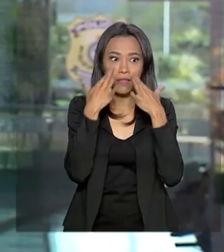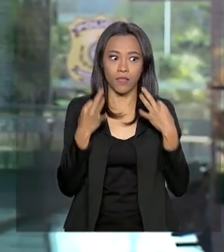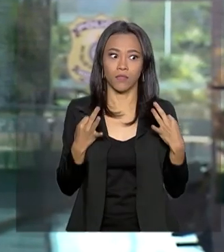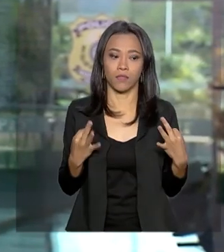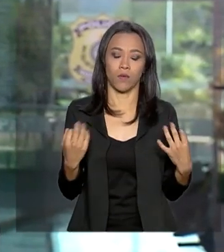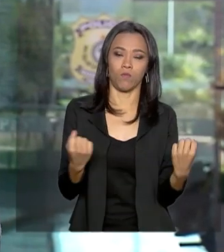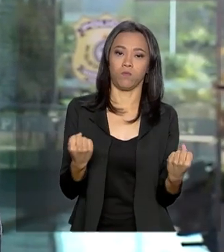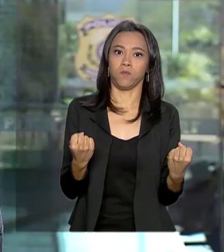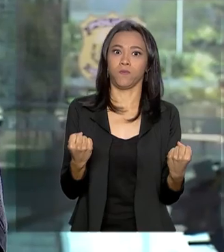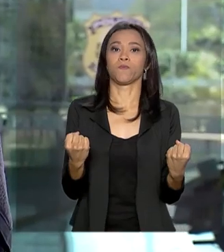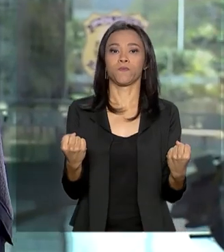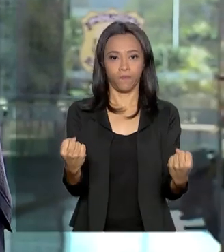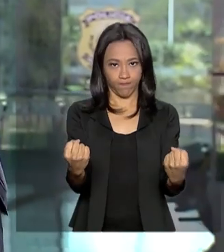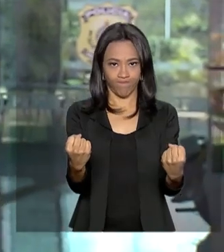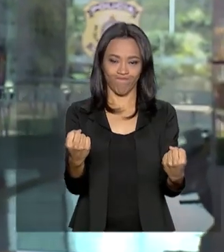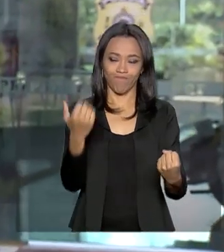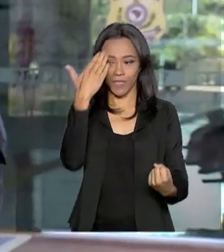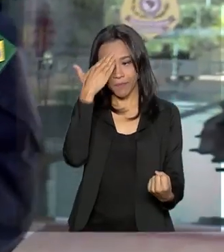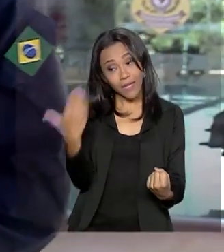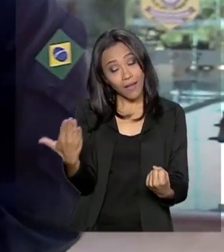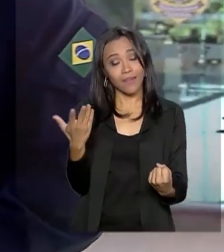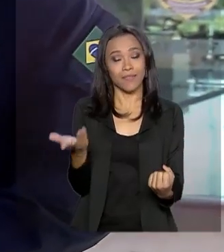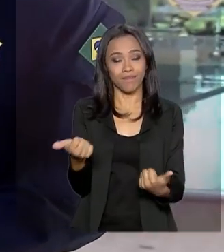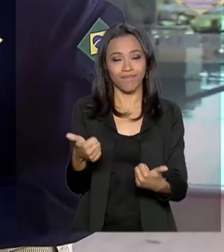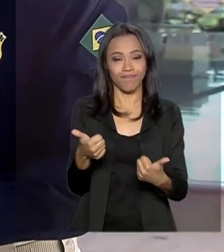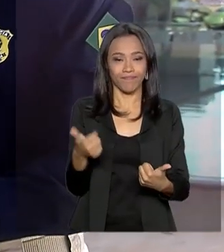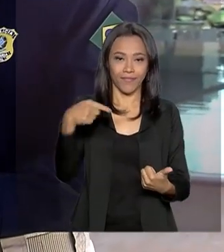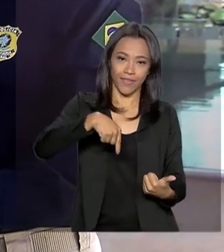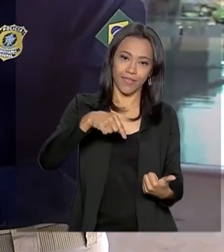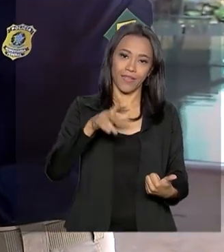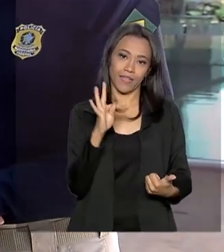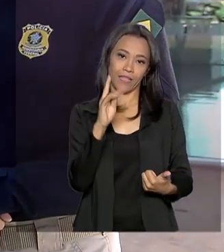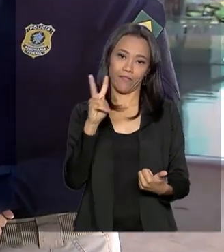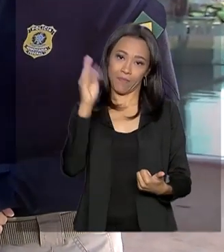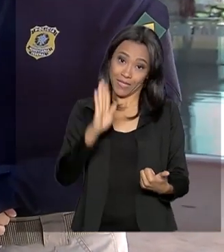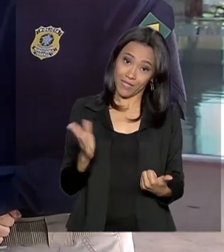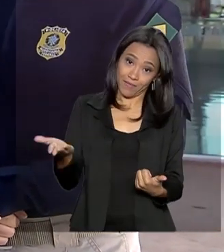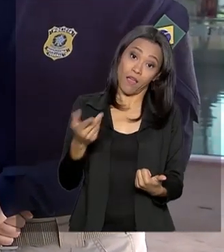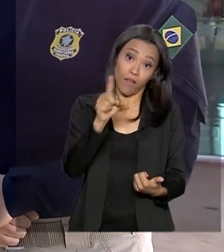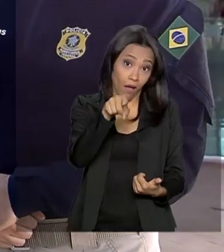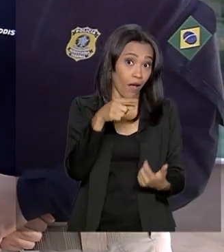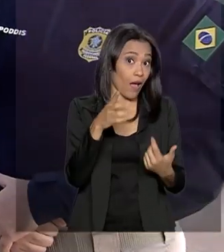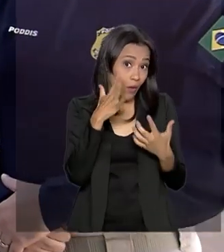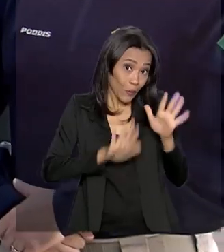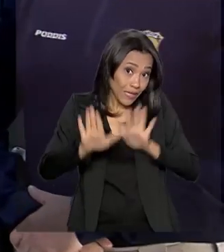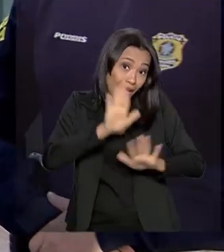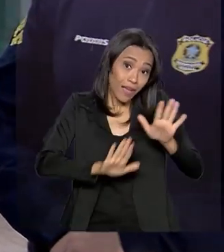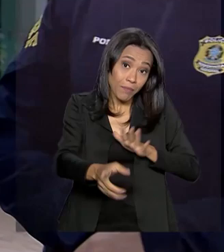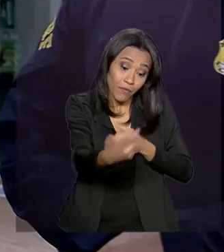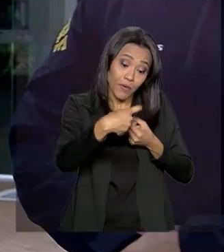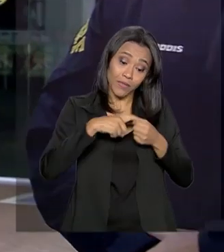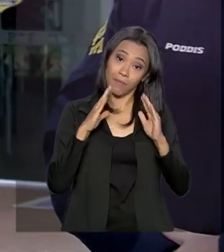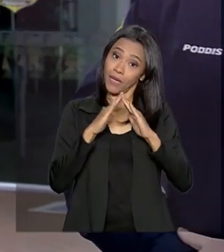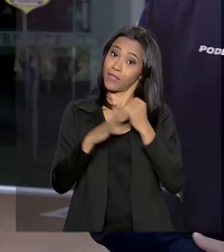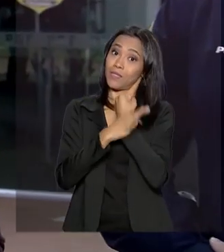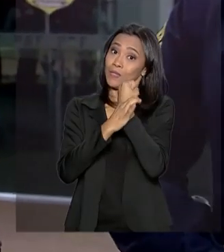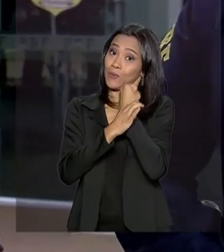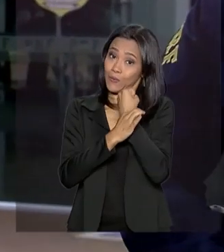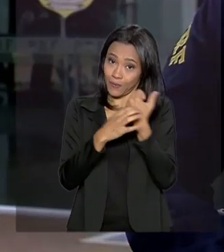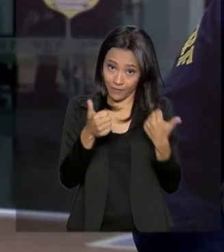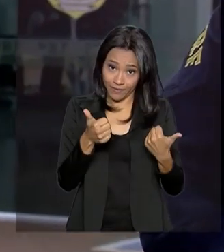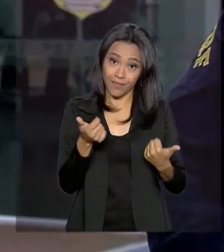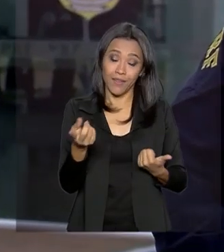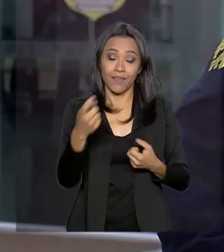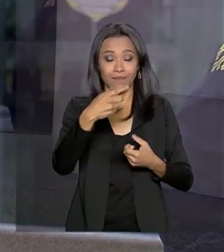ato de dirigir. Ok, Anderson, obrigada pela sua participação aqui na TV Brasil. É isso aí, cuidado no trânsito pra voltar pra casa seguro, não é,